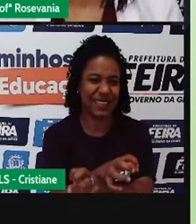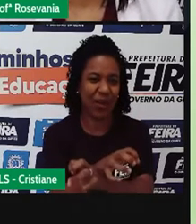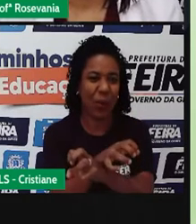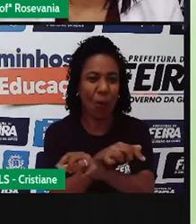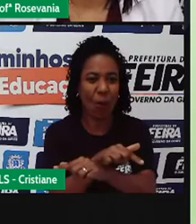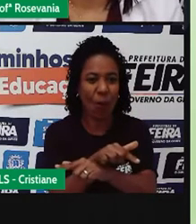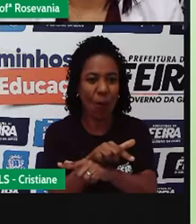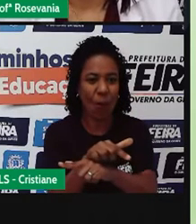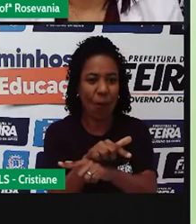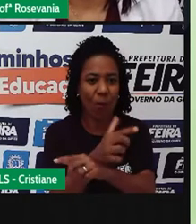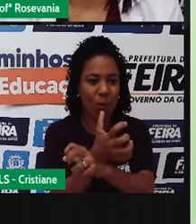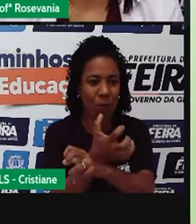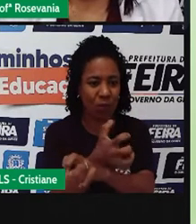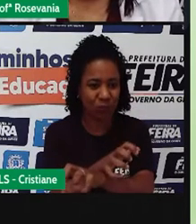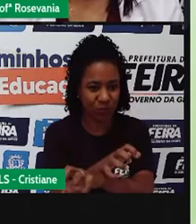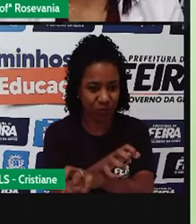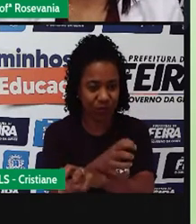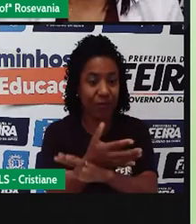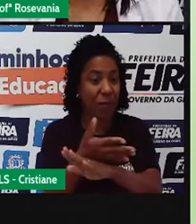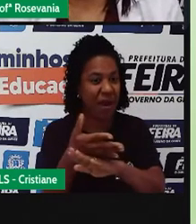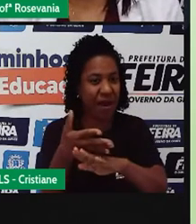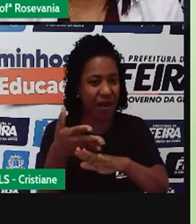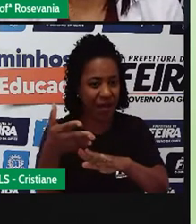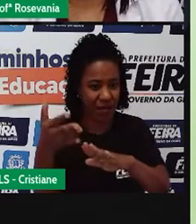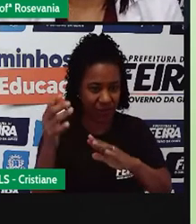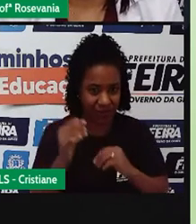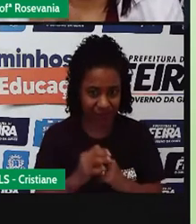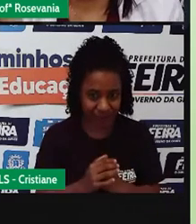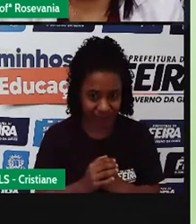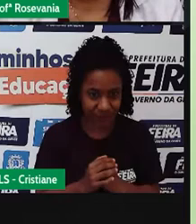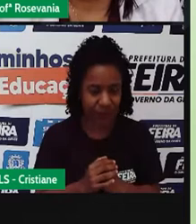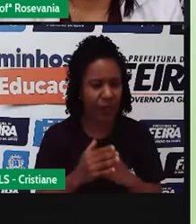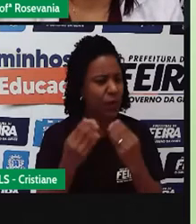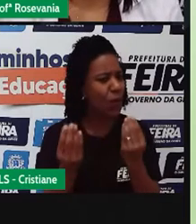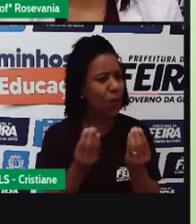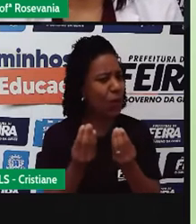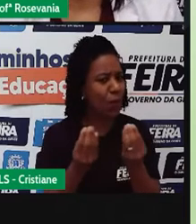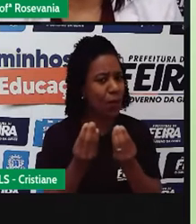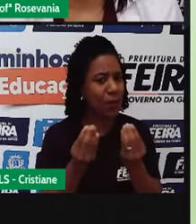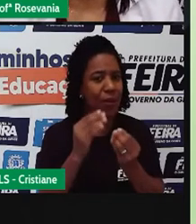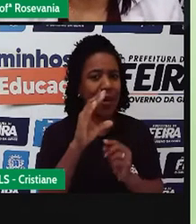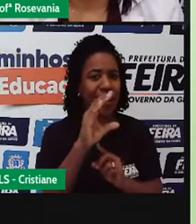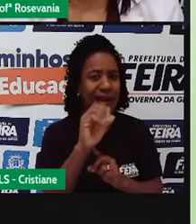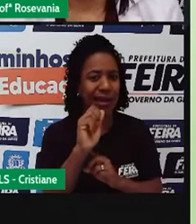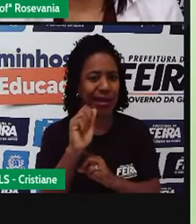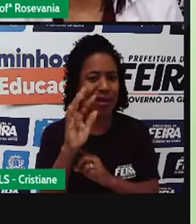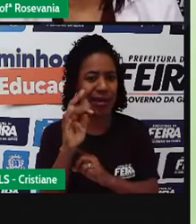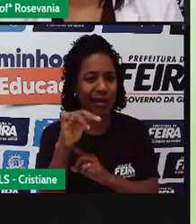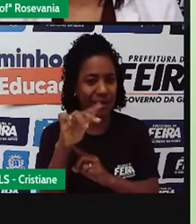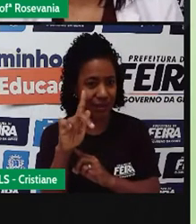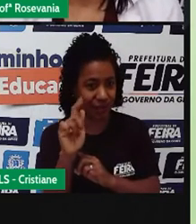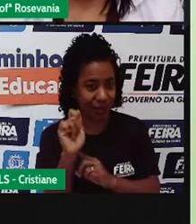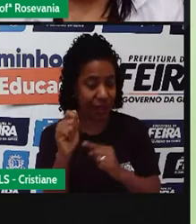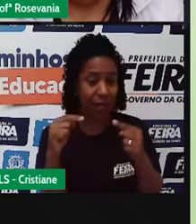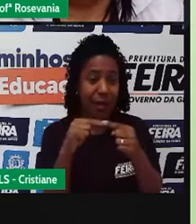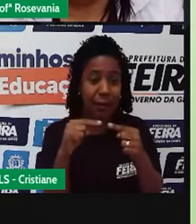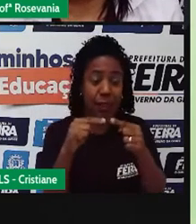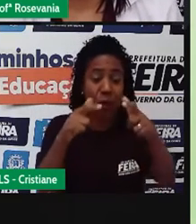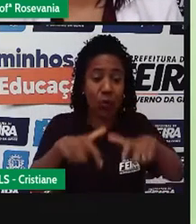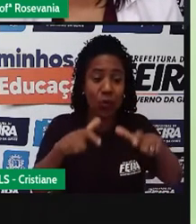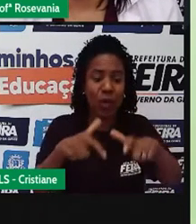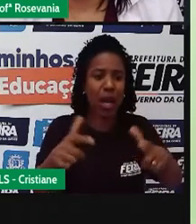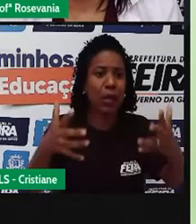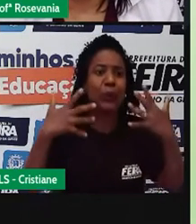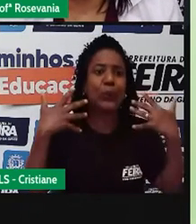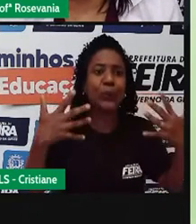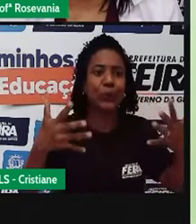é uma vegetação que constitui um tipo, é uma vegetação que constitui um tipo de vegetação, me desculpe, adaptada à aridez do solo e à